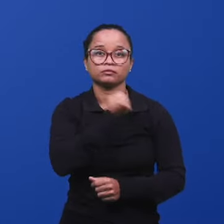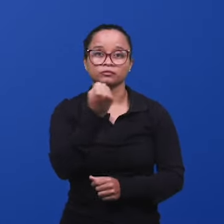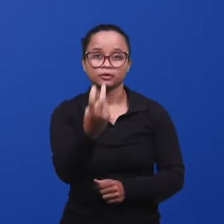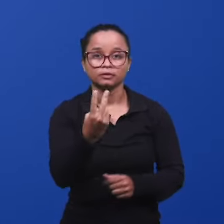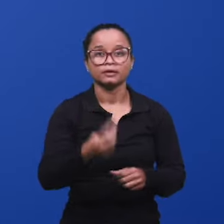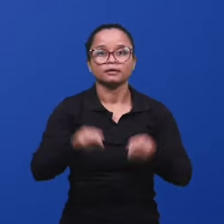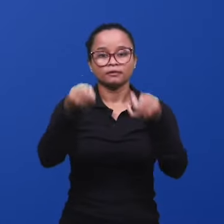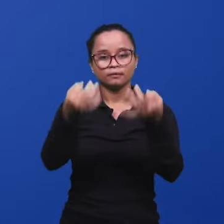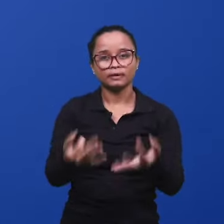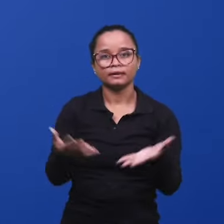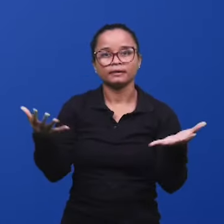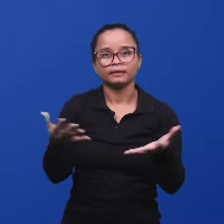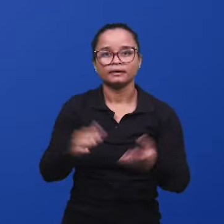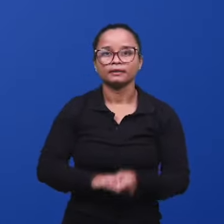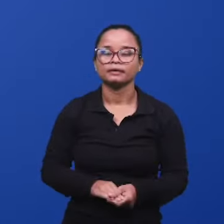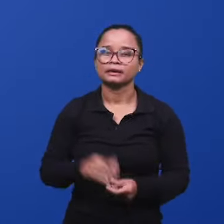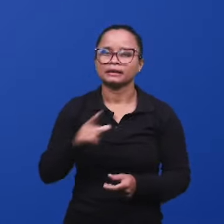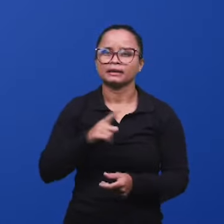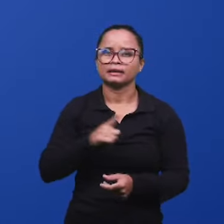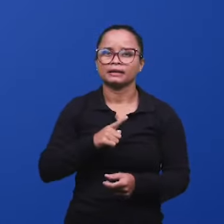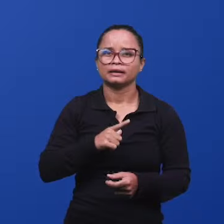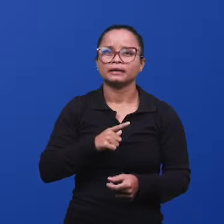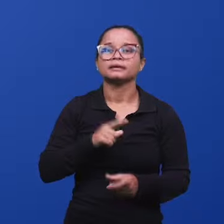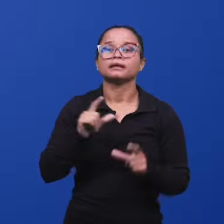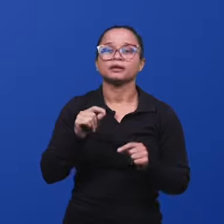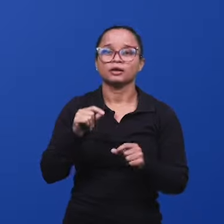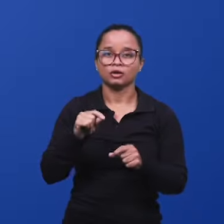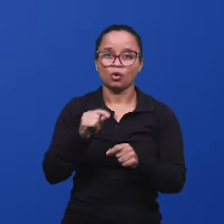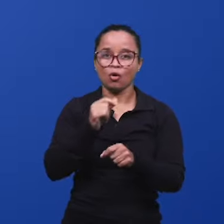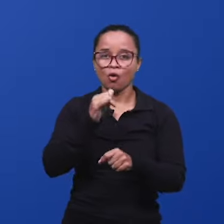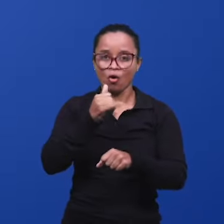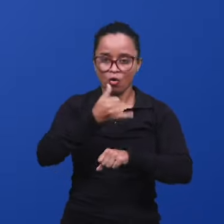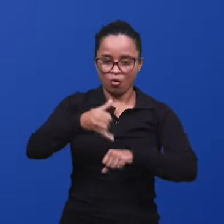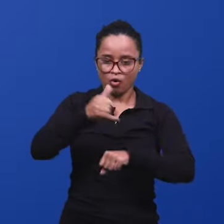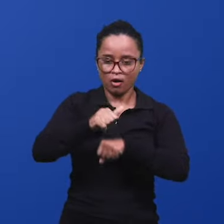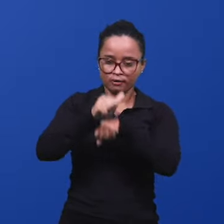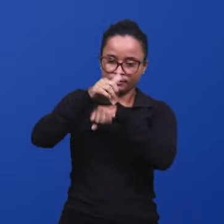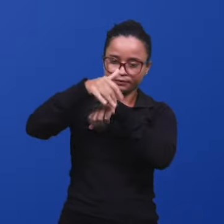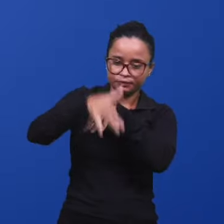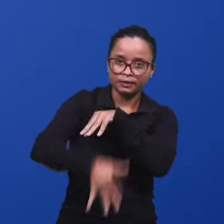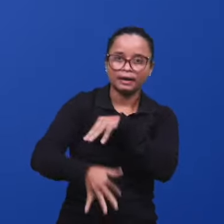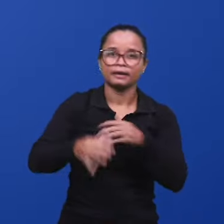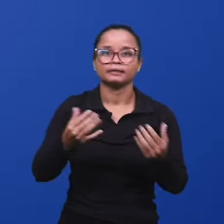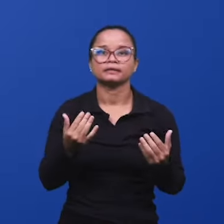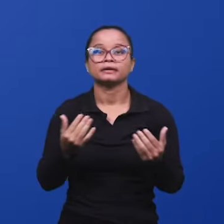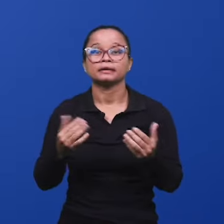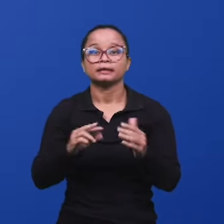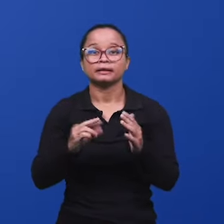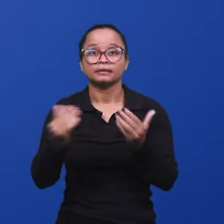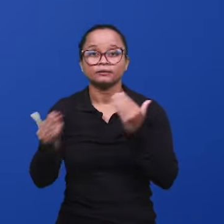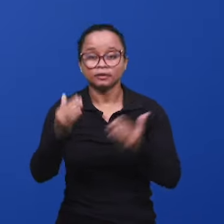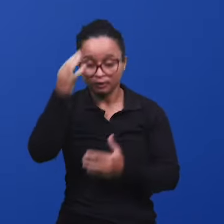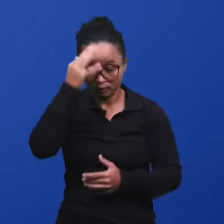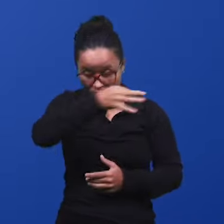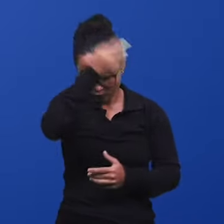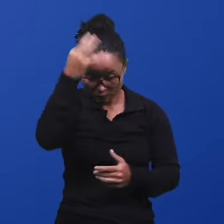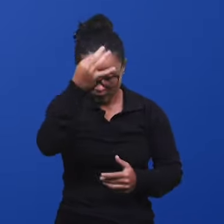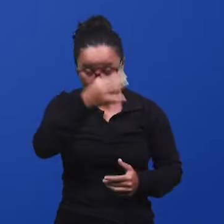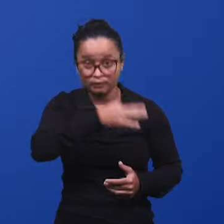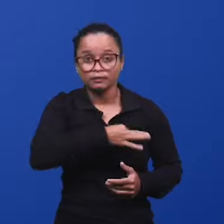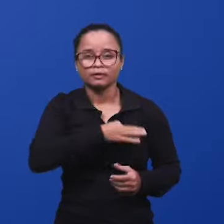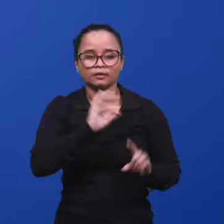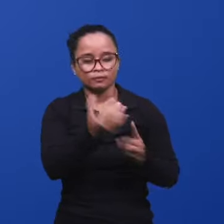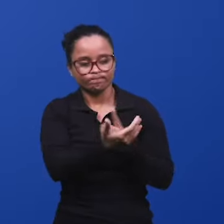falar que o guento derramado é o batismo com o Espírito Santo que preserva a igreja